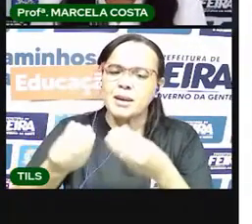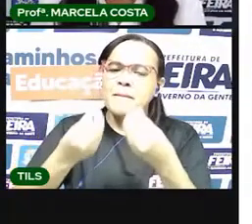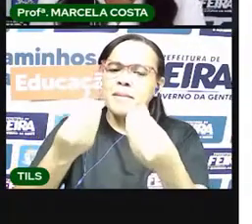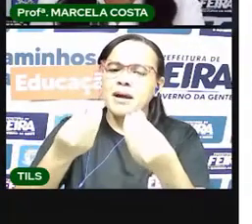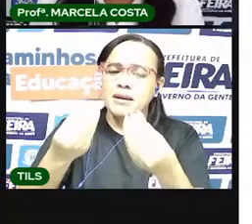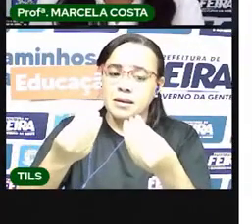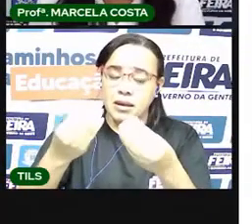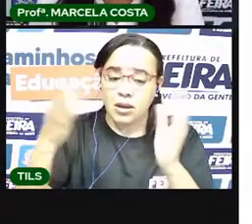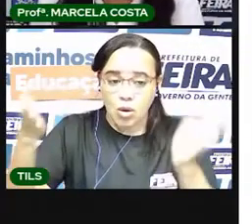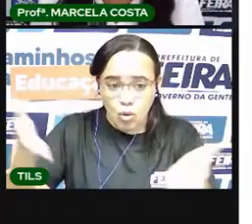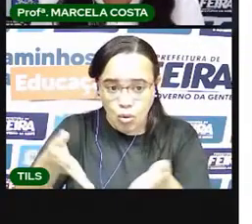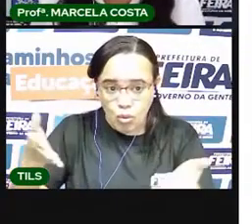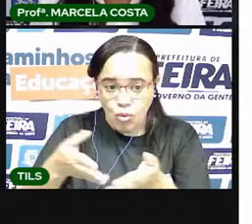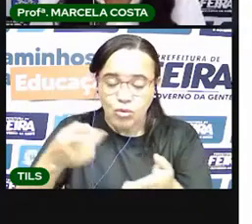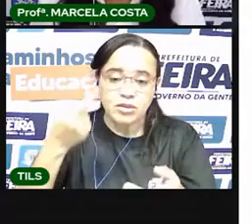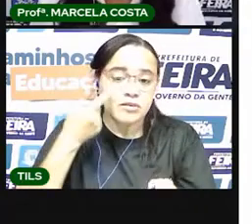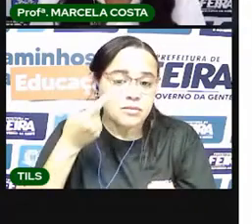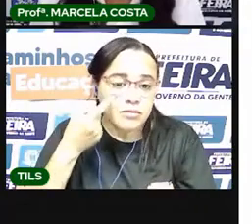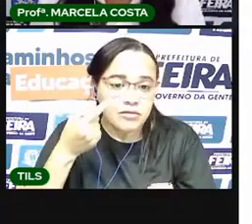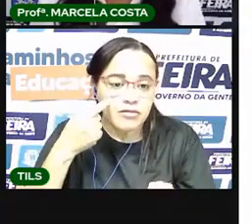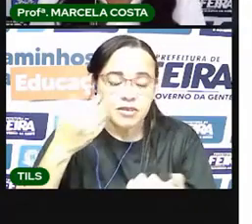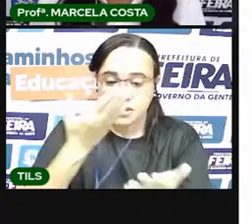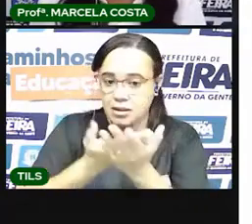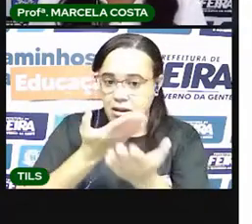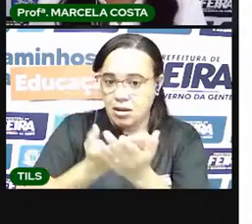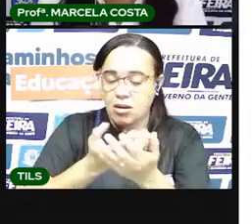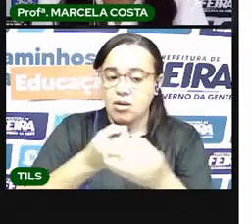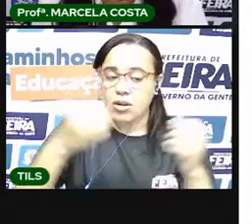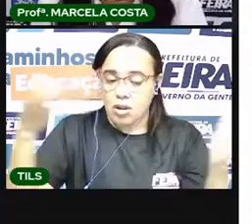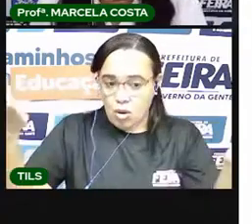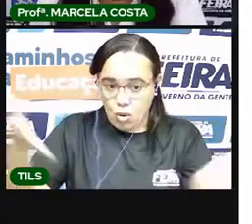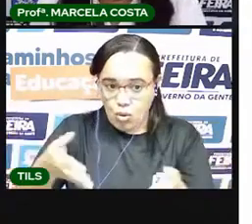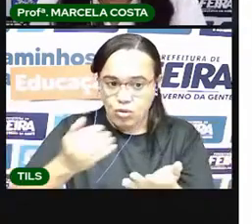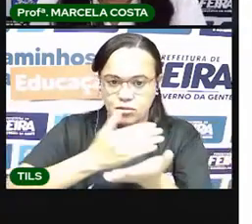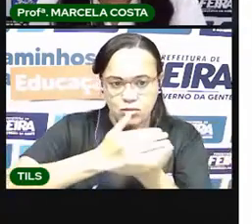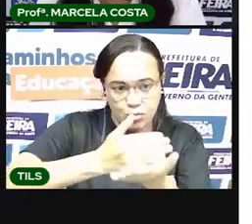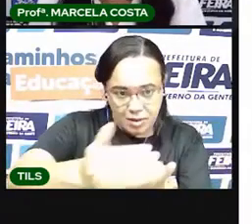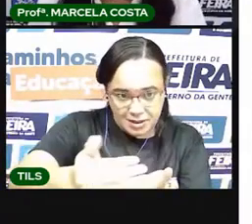observar na aula de hoje, tá bom? Vamos começar?